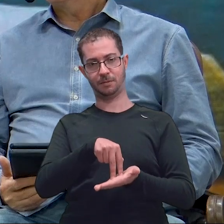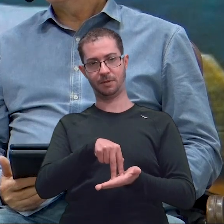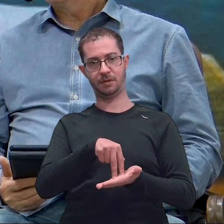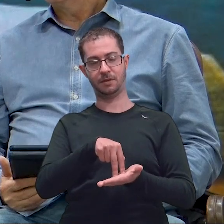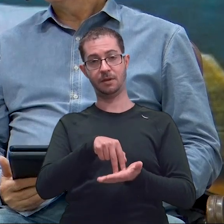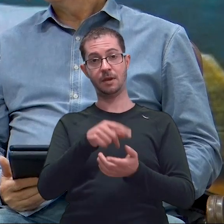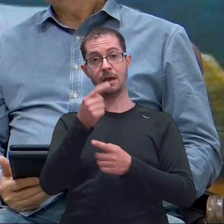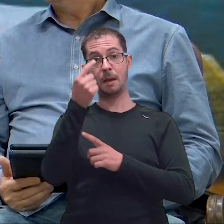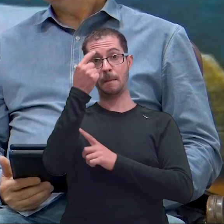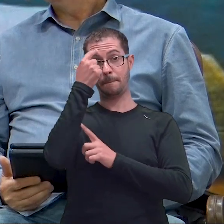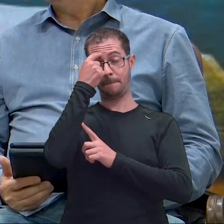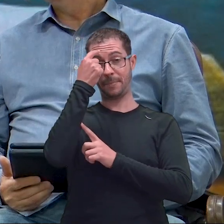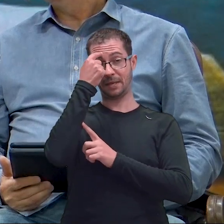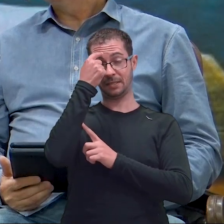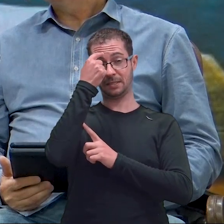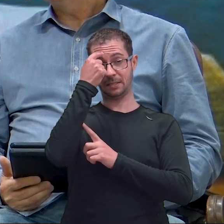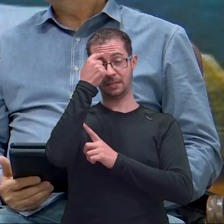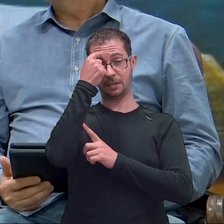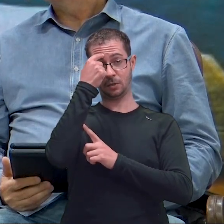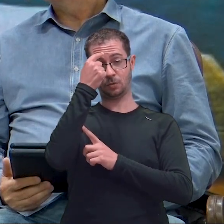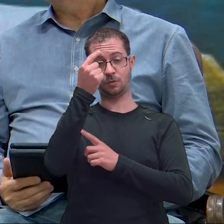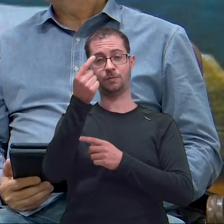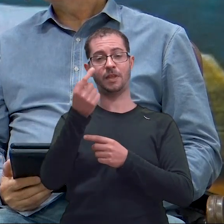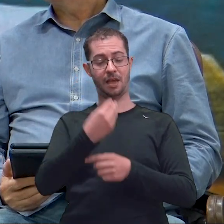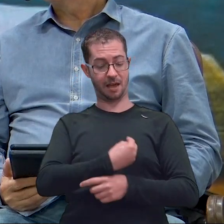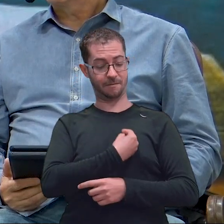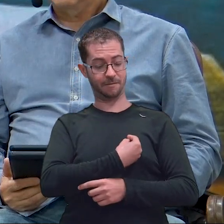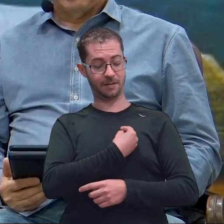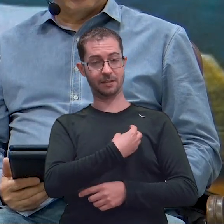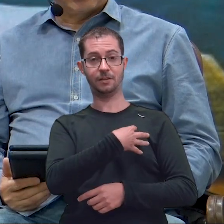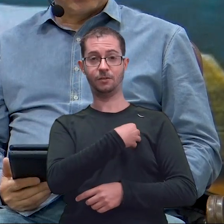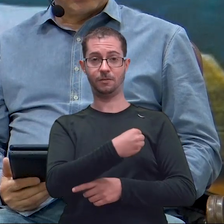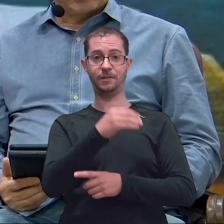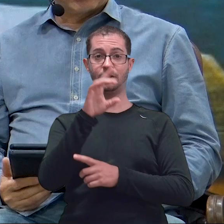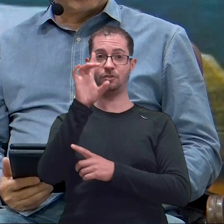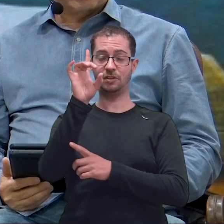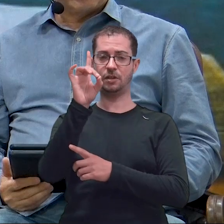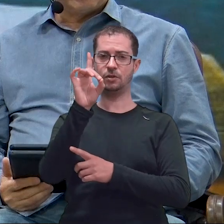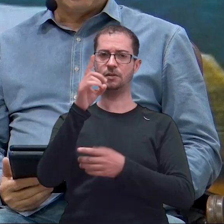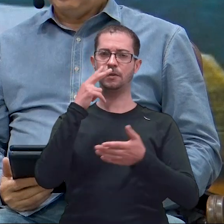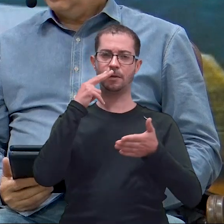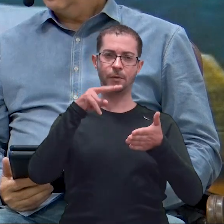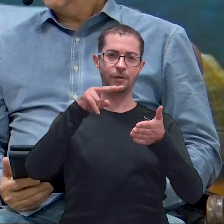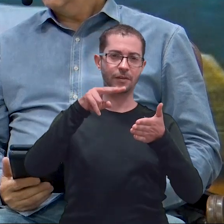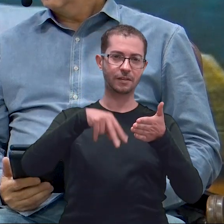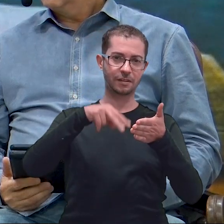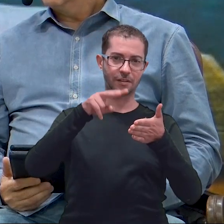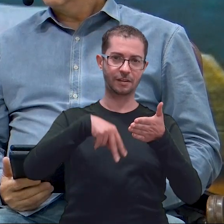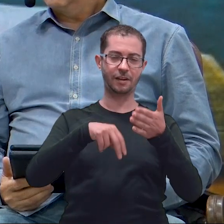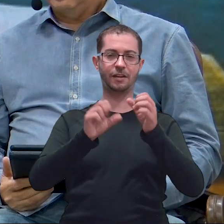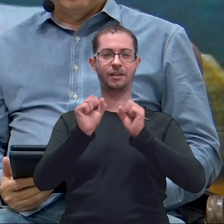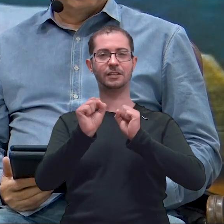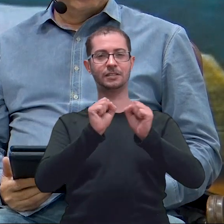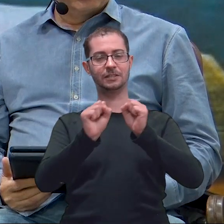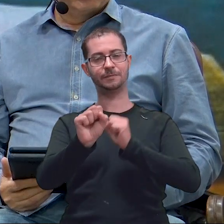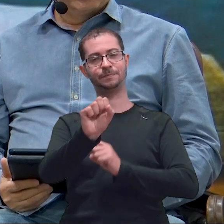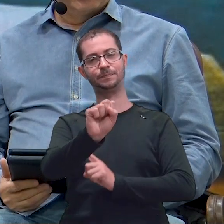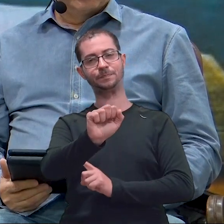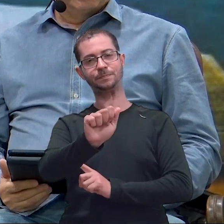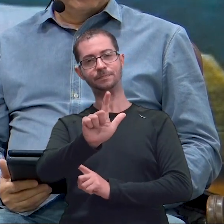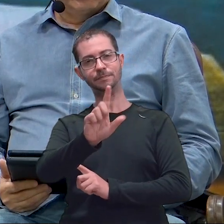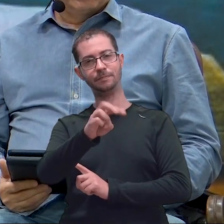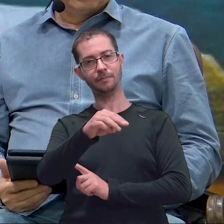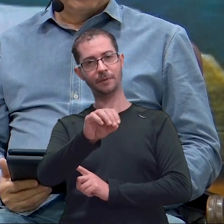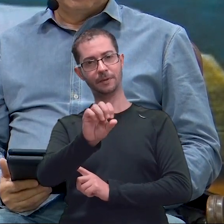questão desse, de considerar o andar do Filho de Deus, vamos ler junto aqui o Salmo 119,